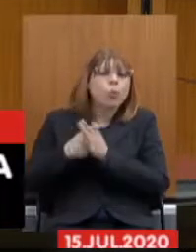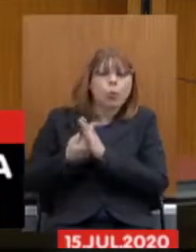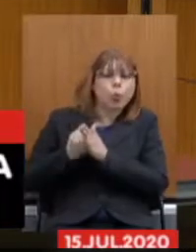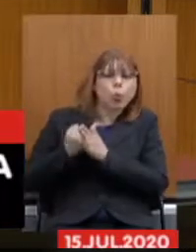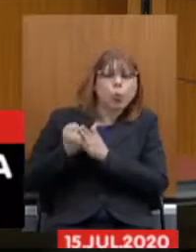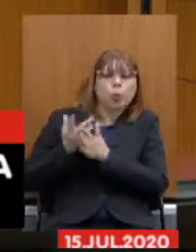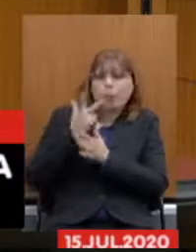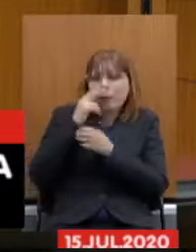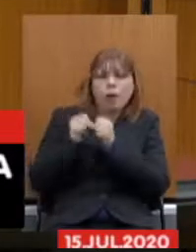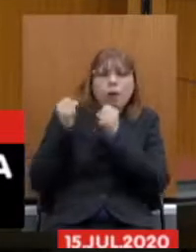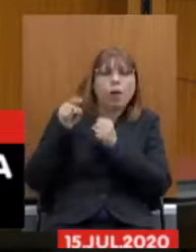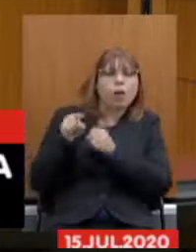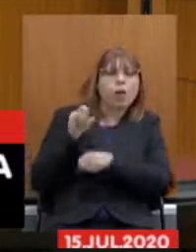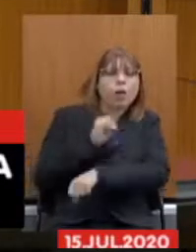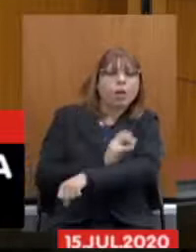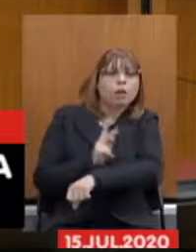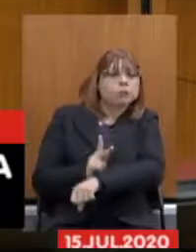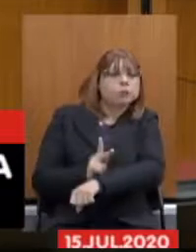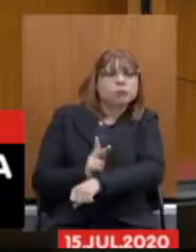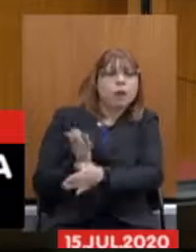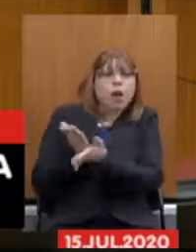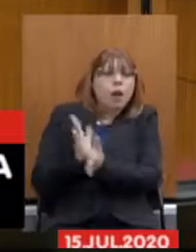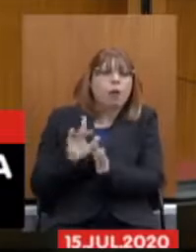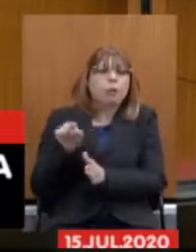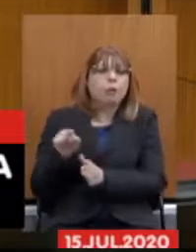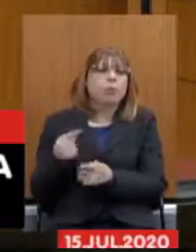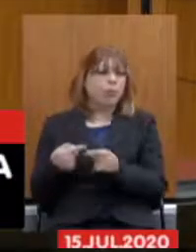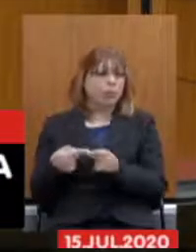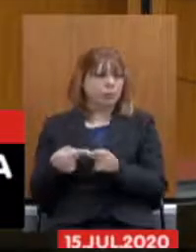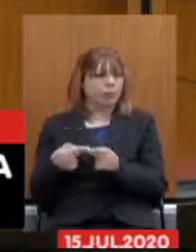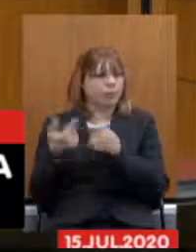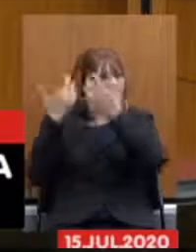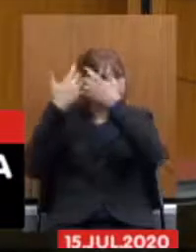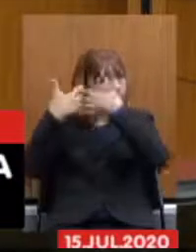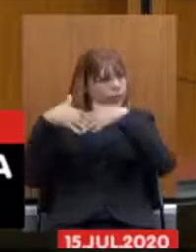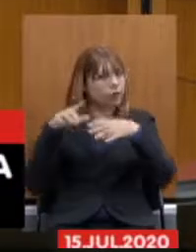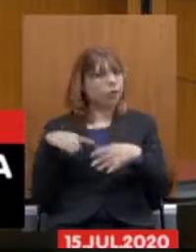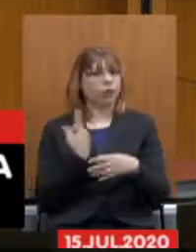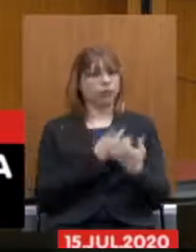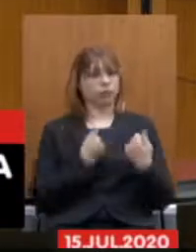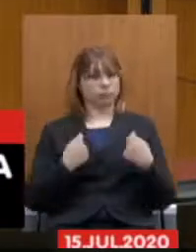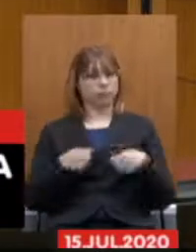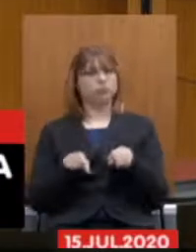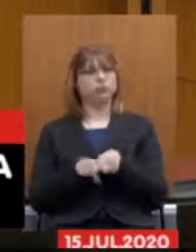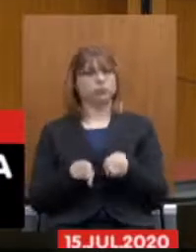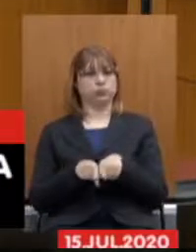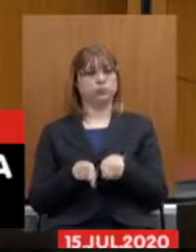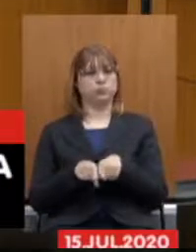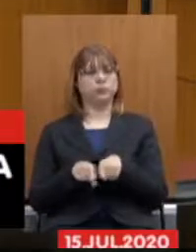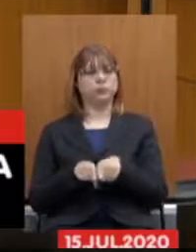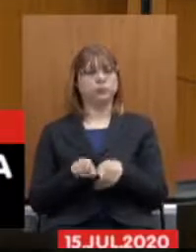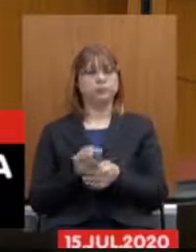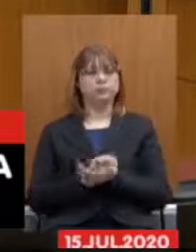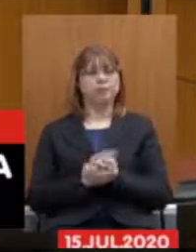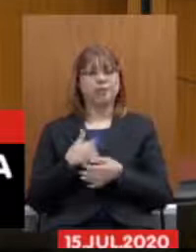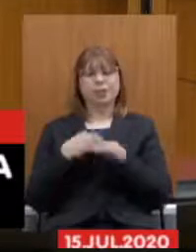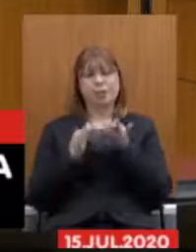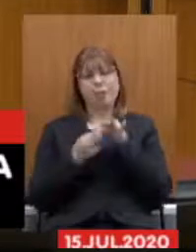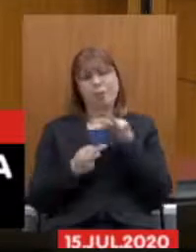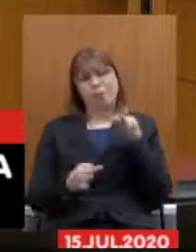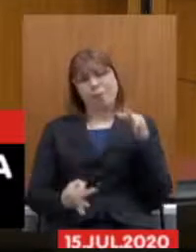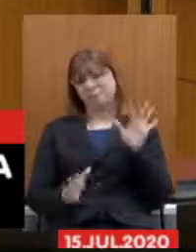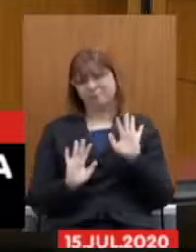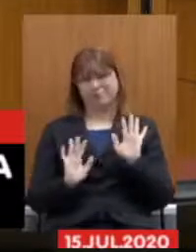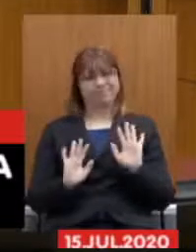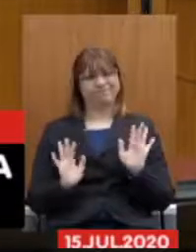Qual é o interesse nisso? Então, é uma reflexão que eu acho que a gente tem que levar também. Eu não vou me alongar muito,